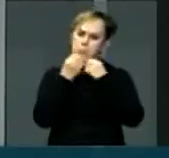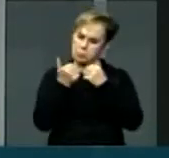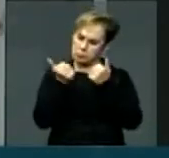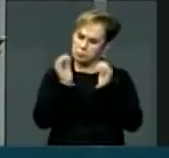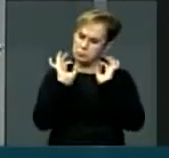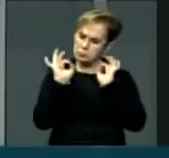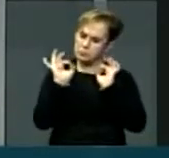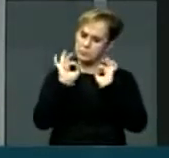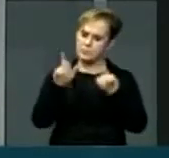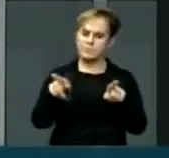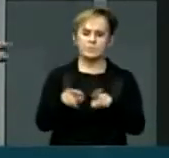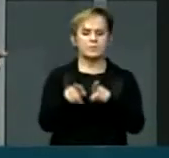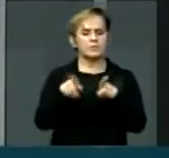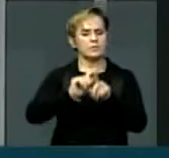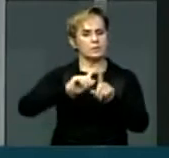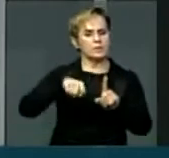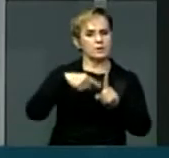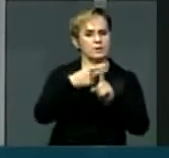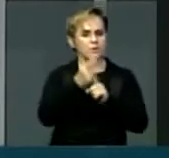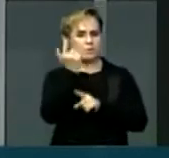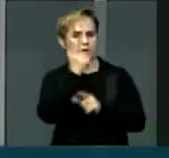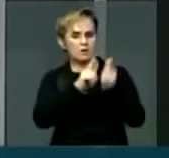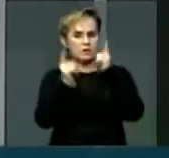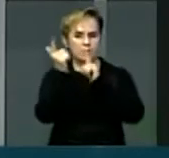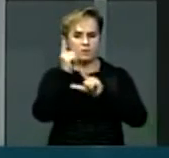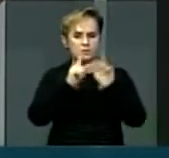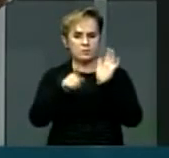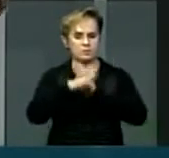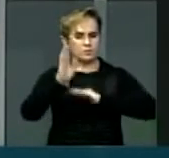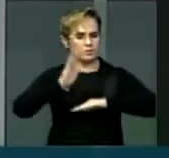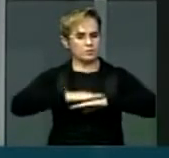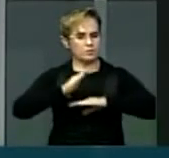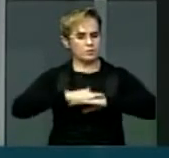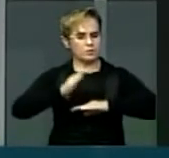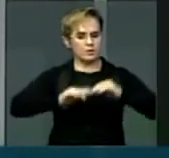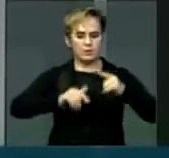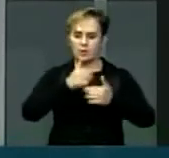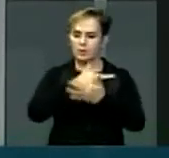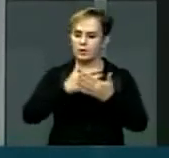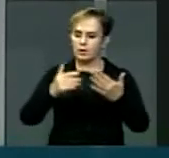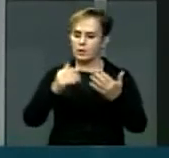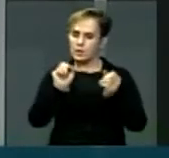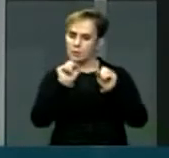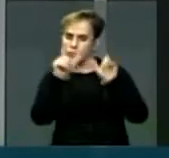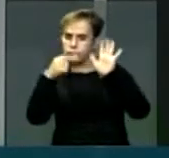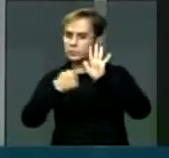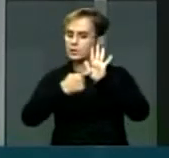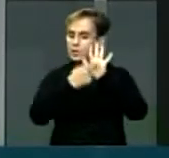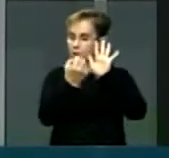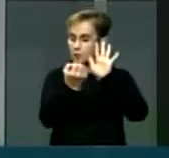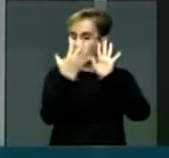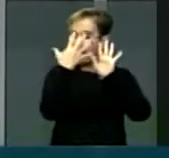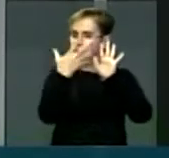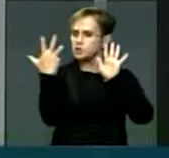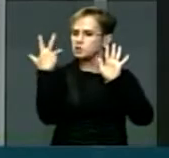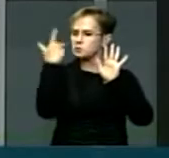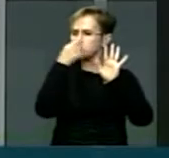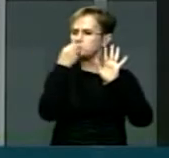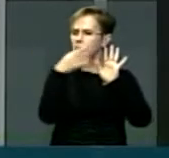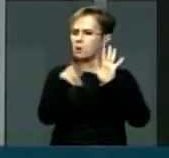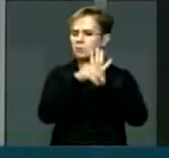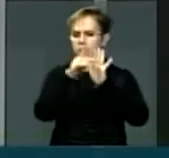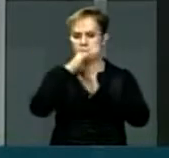e, além das condições materiais, de uma imagem de primeira qualidade, de um estudo extremamente